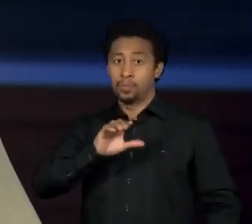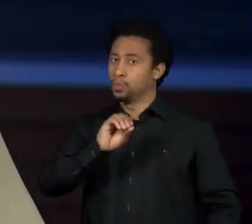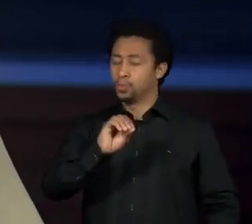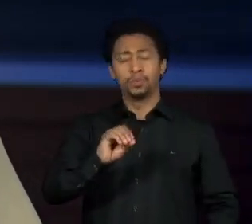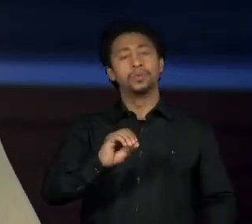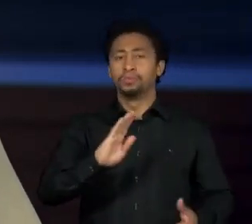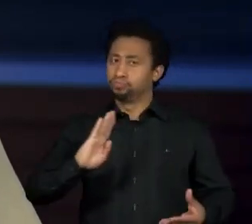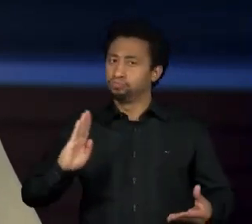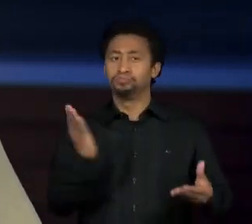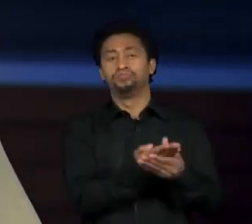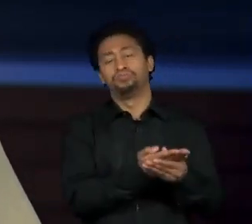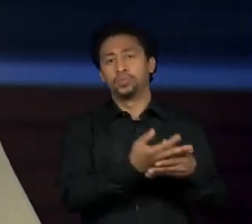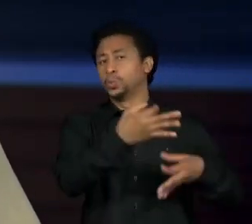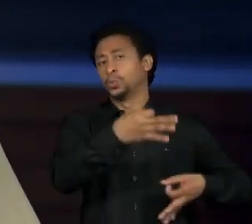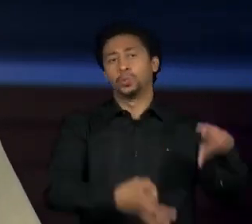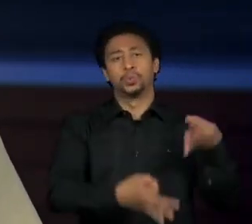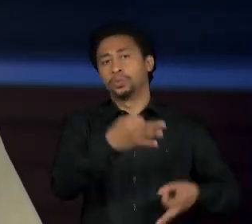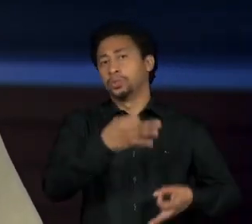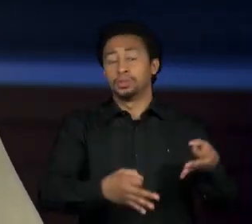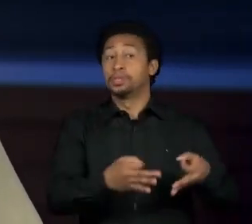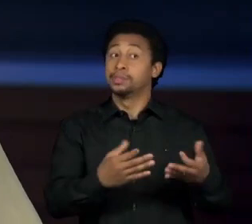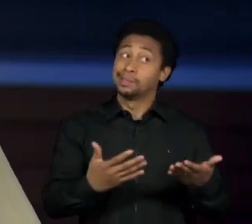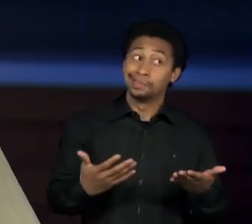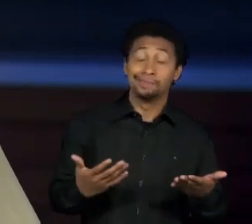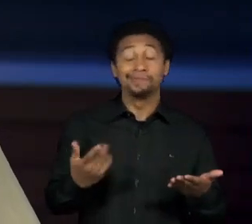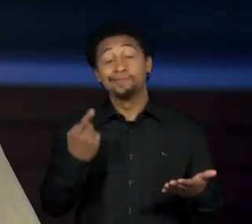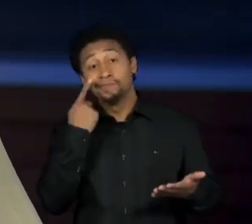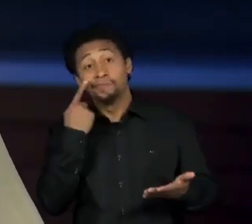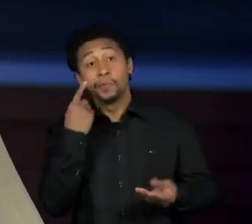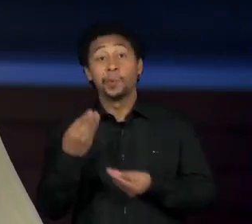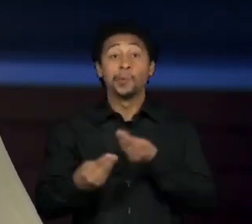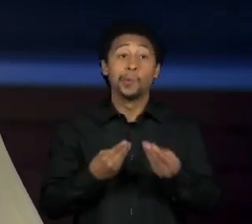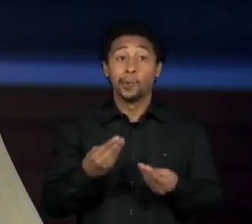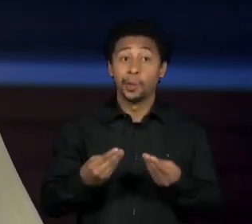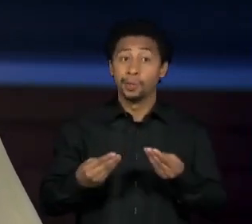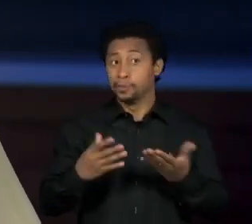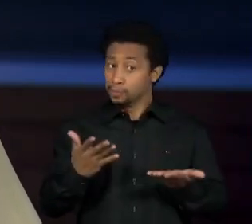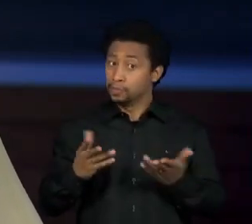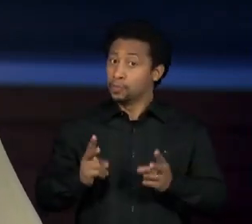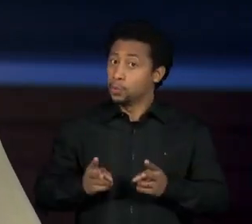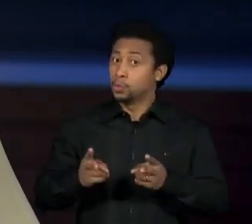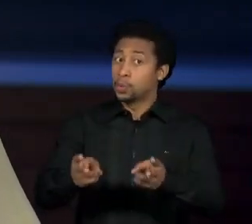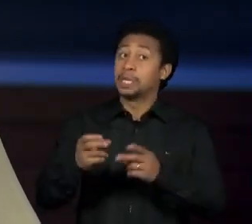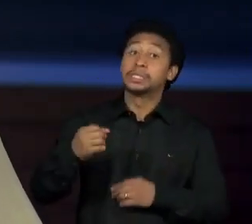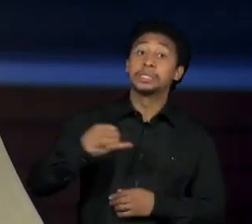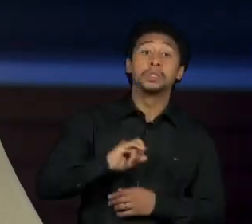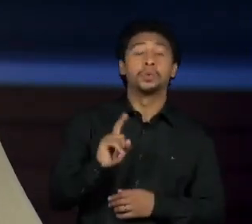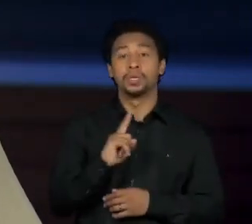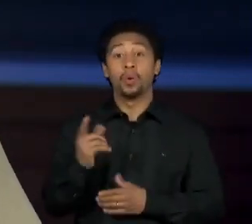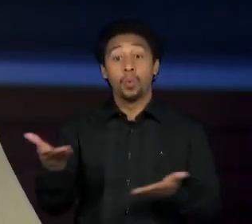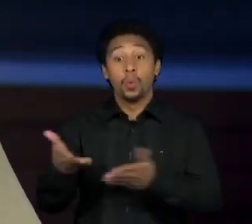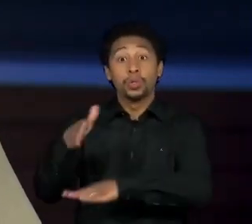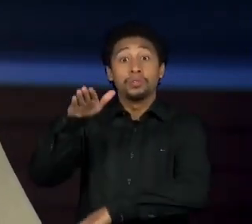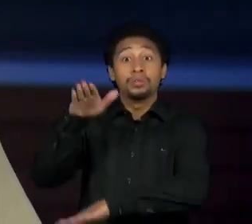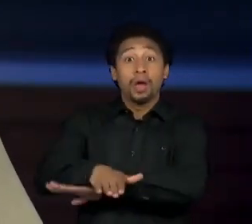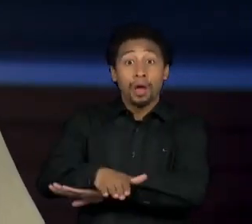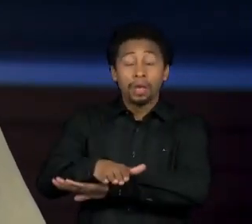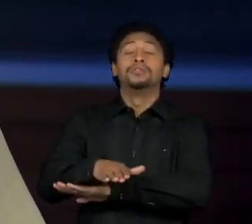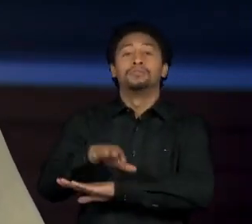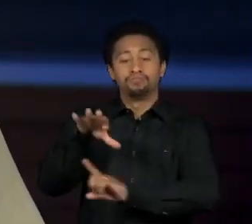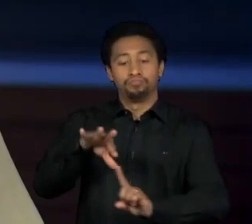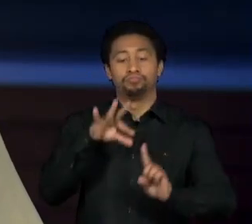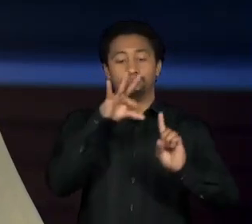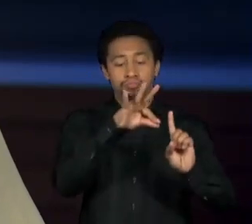está ali entre idas e vindas. Uma decisão agora, no meio da tarde, reestabeleceu a direção